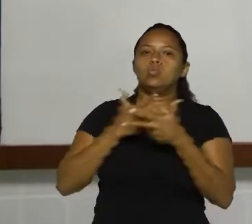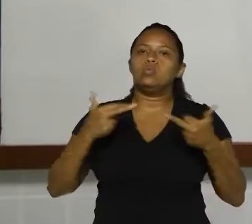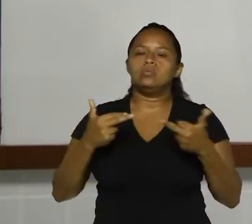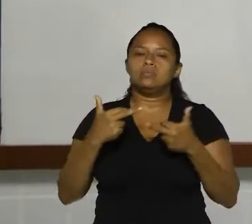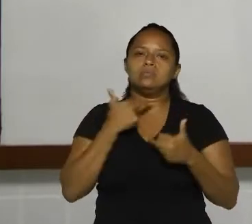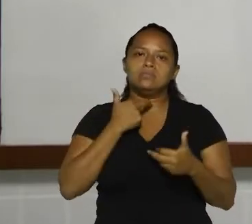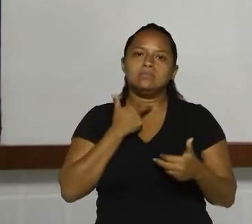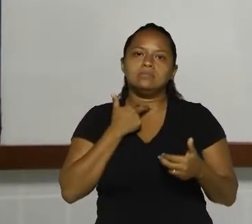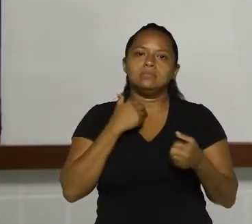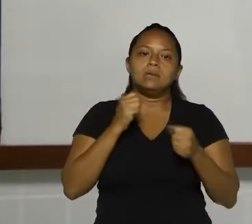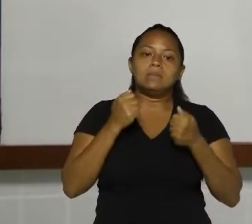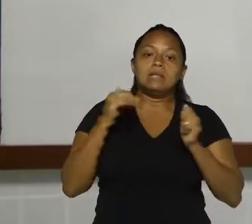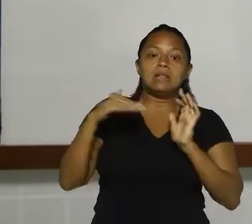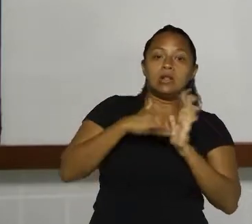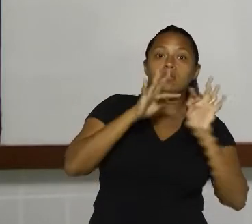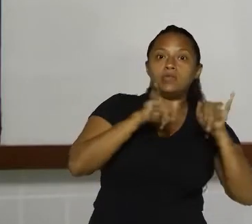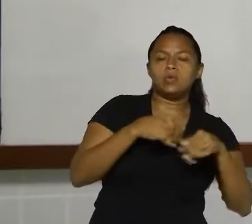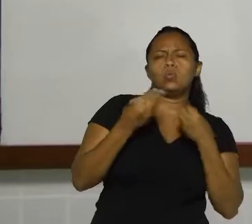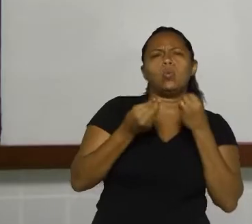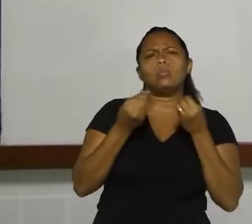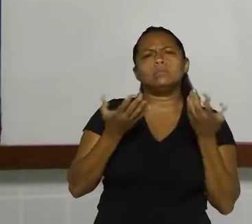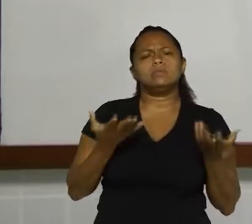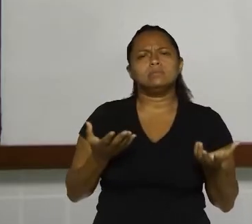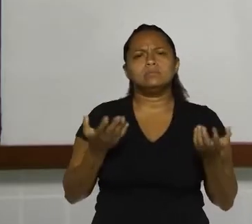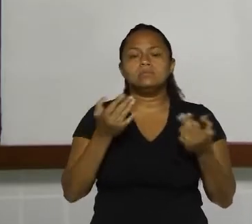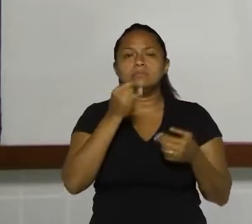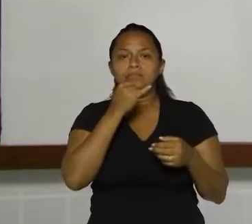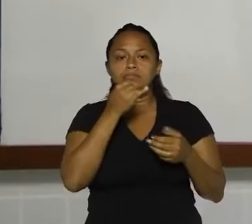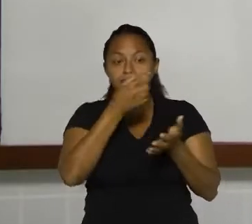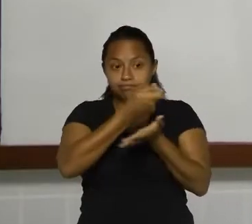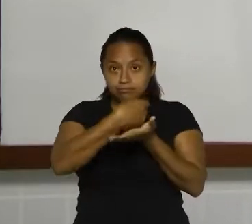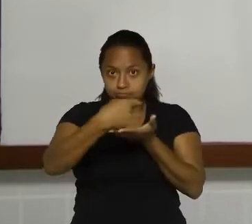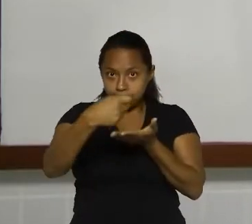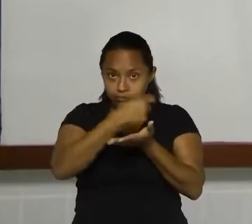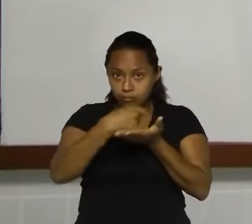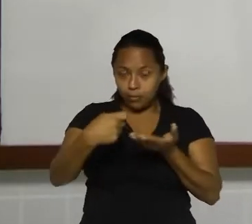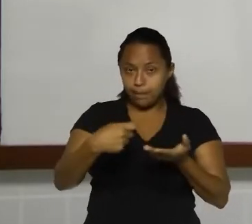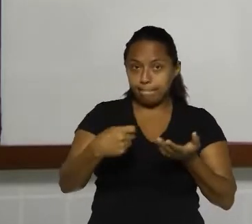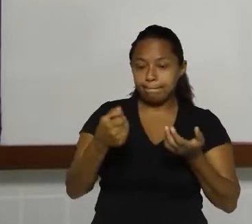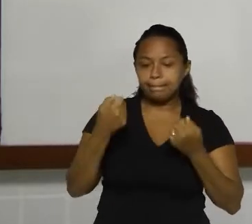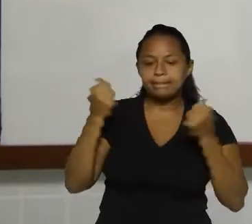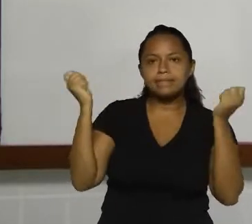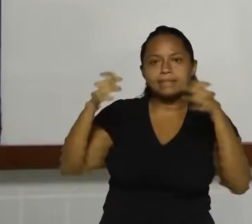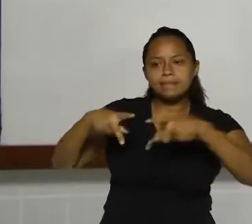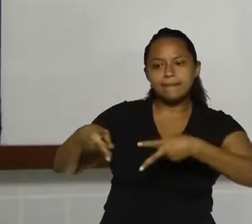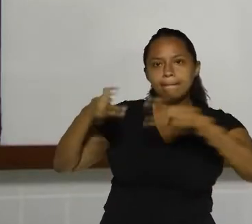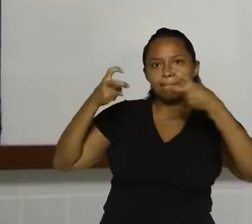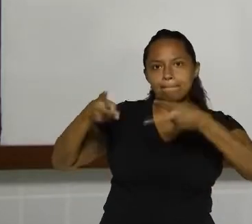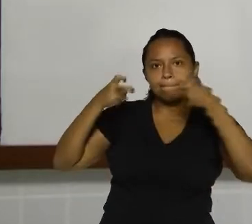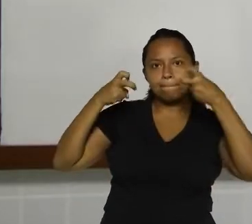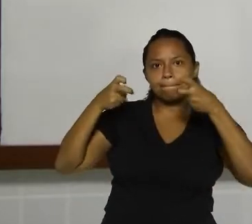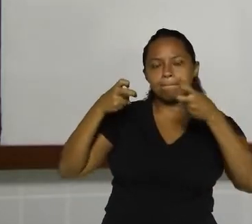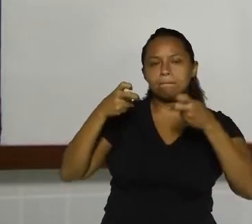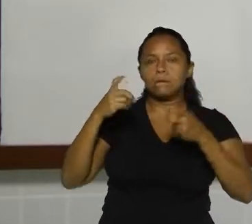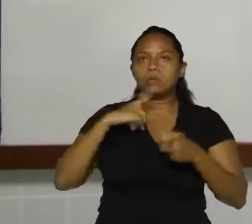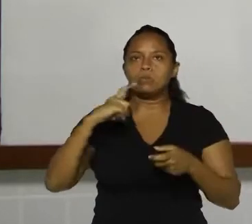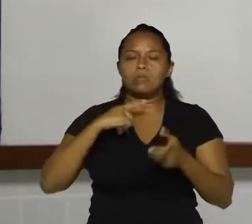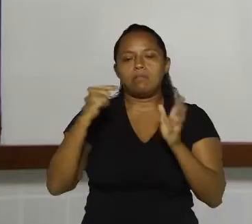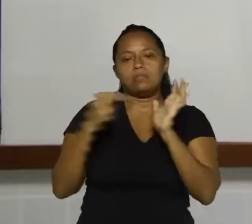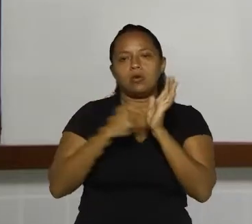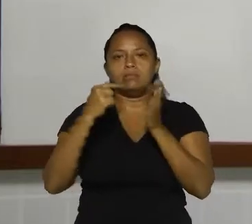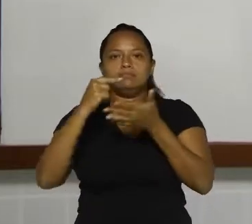ele precisa ter ido até o final. Como assim? Na escrita, isso é perceptível por meio da pontuação.